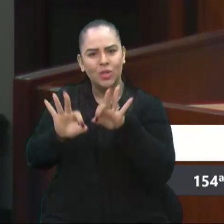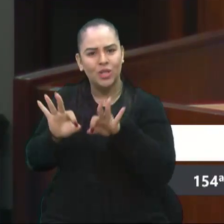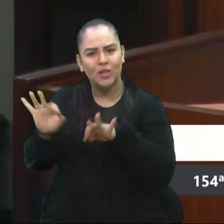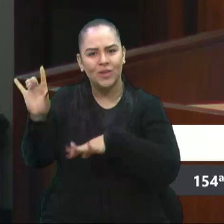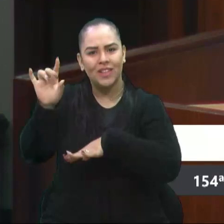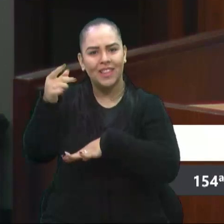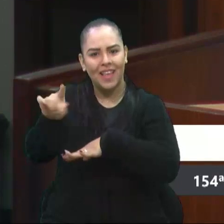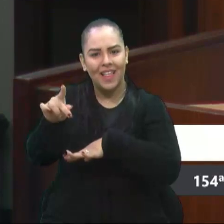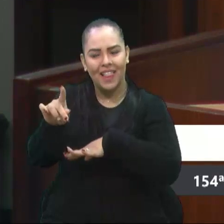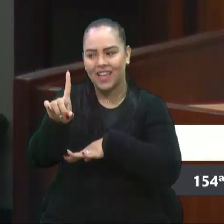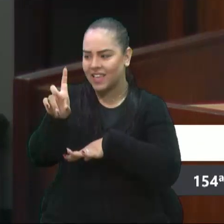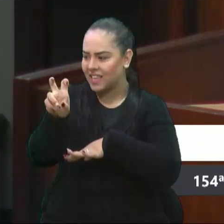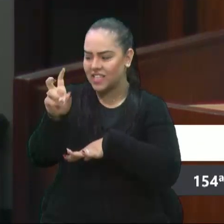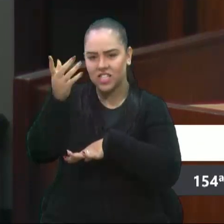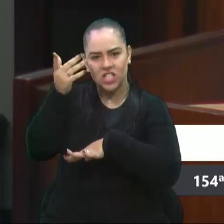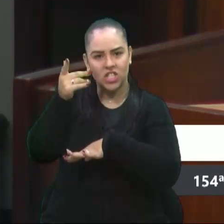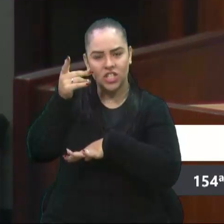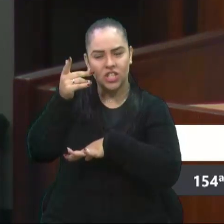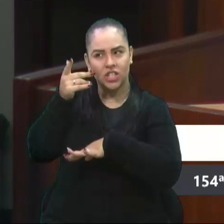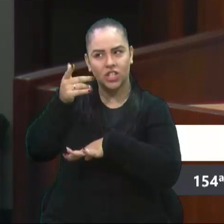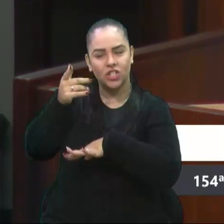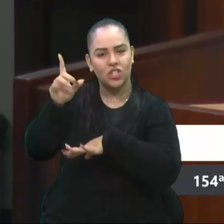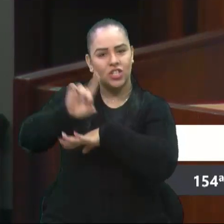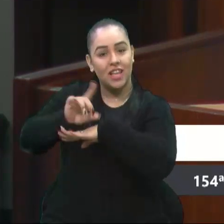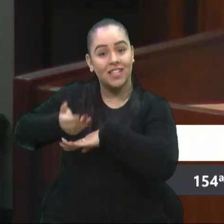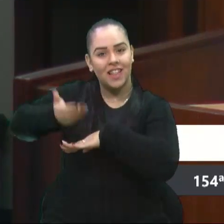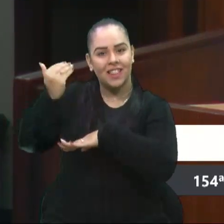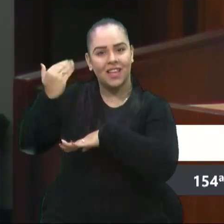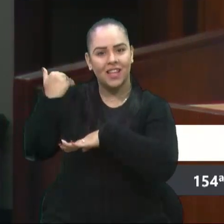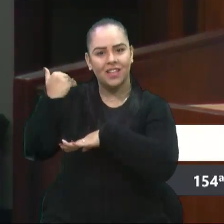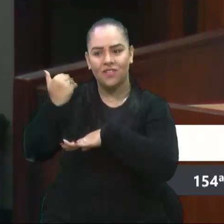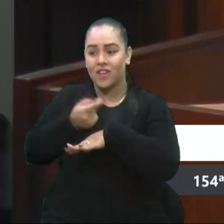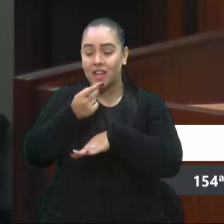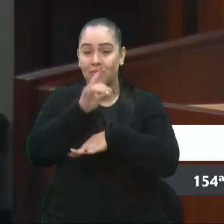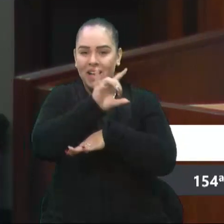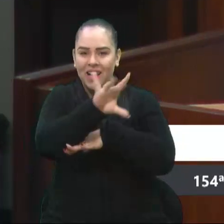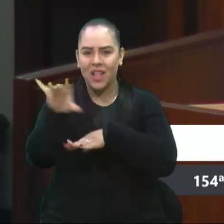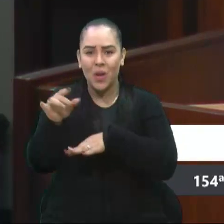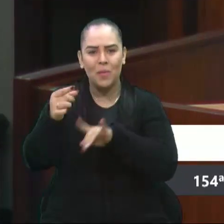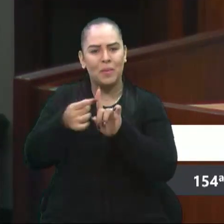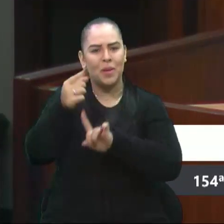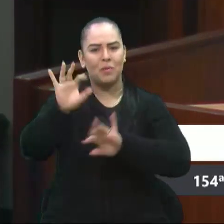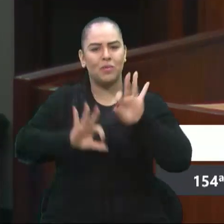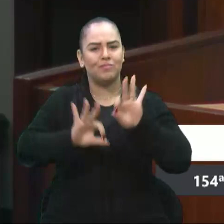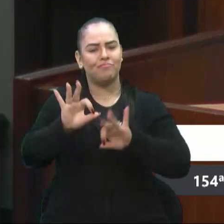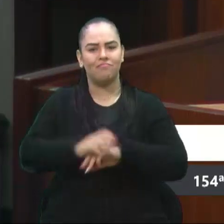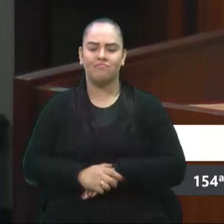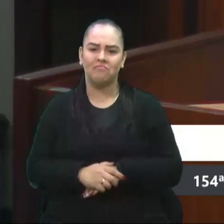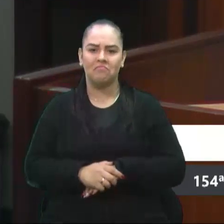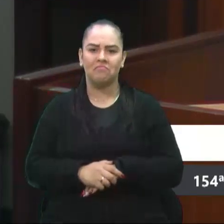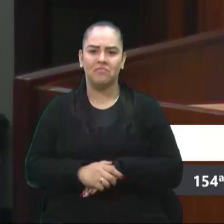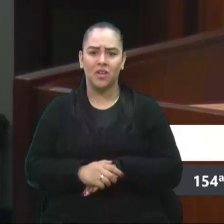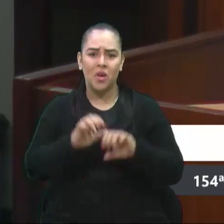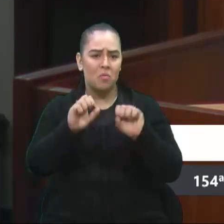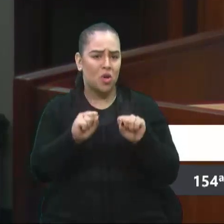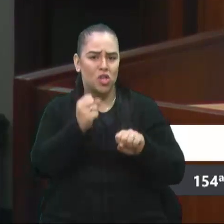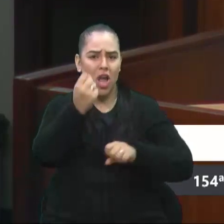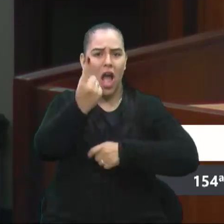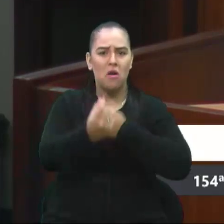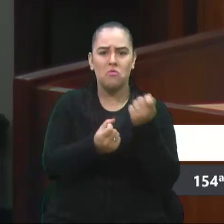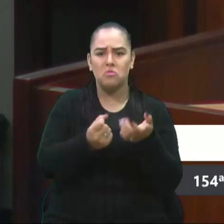dias atrás, falando com vereador por vereador, do primeiro projeto. Talvez é um projeto insignificante para muitos,